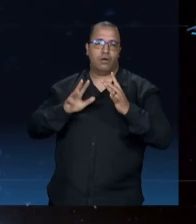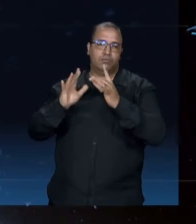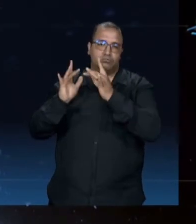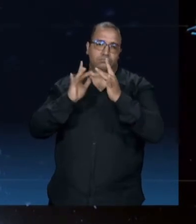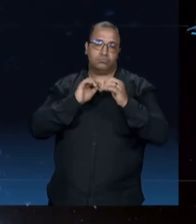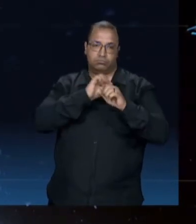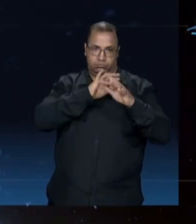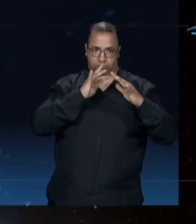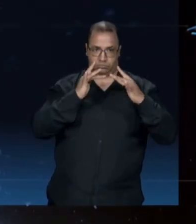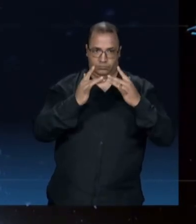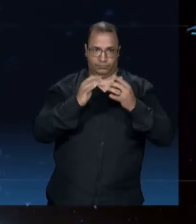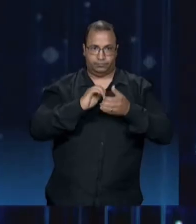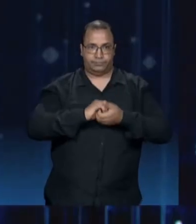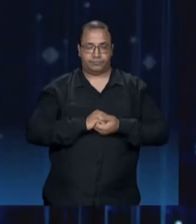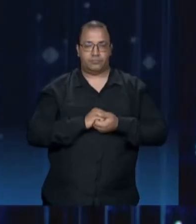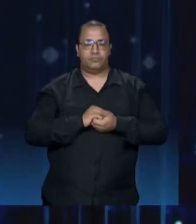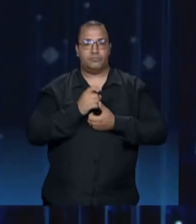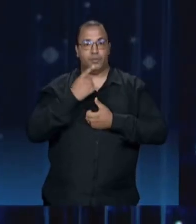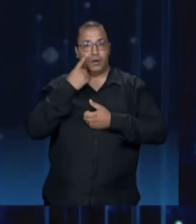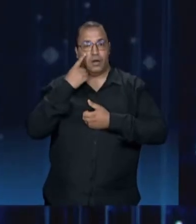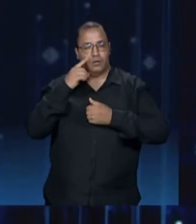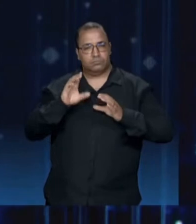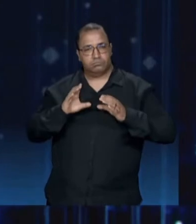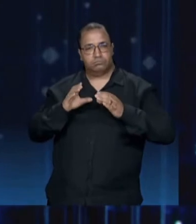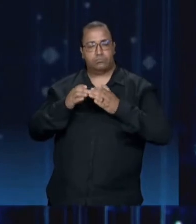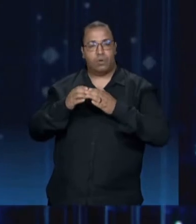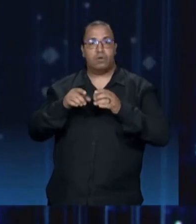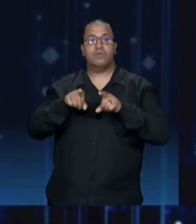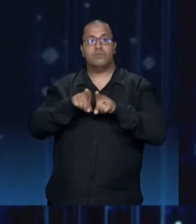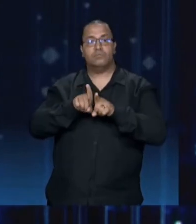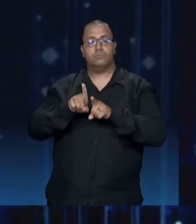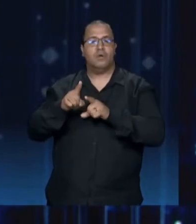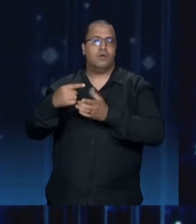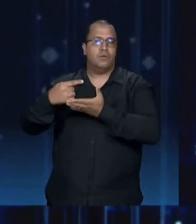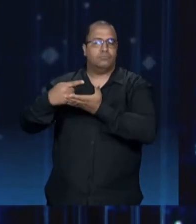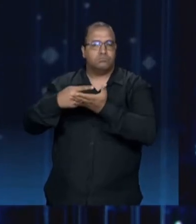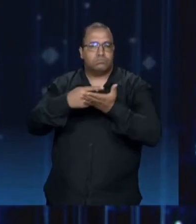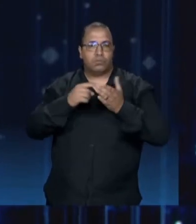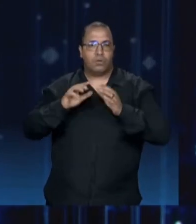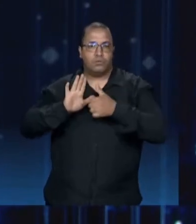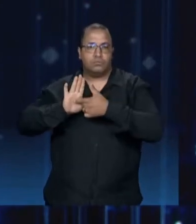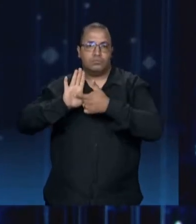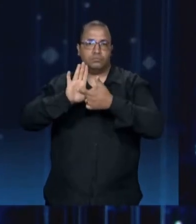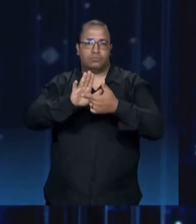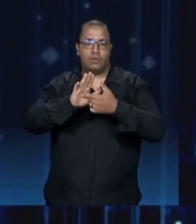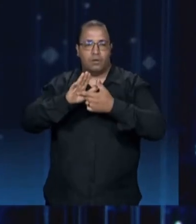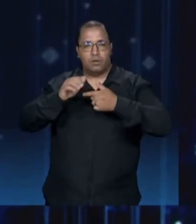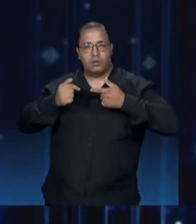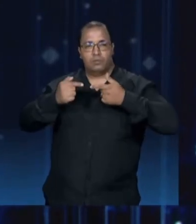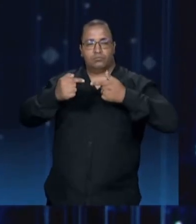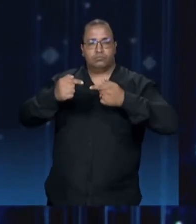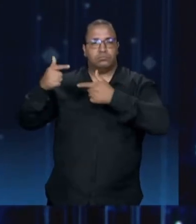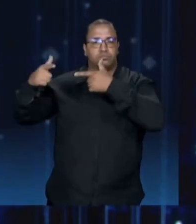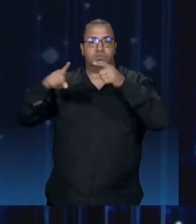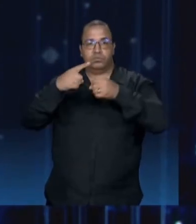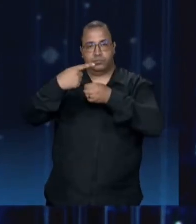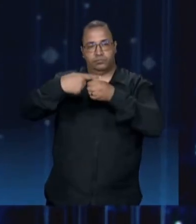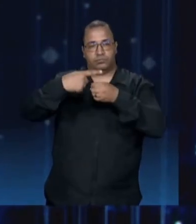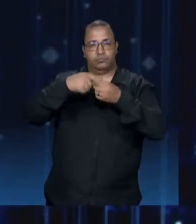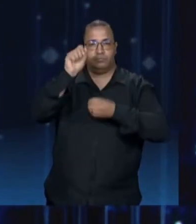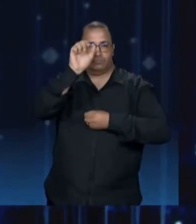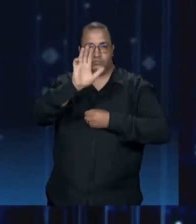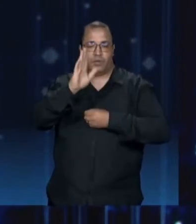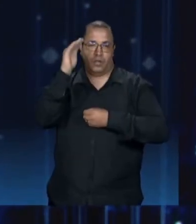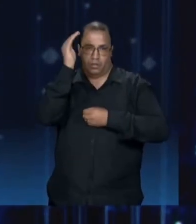digitais. Emissoras do grupo e afiliadas realizam simultaneamente debates em outras cidades do